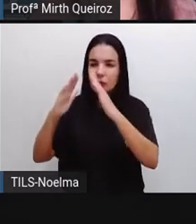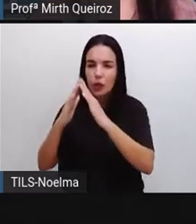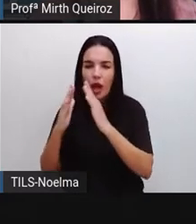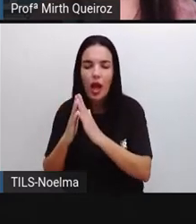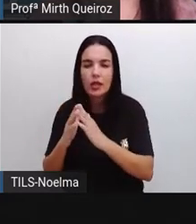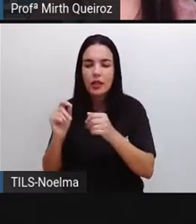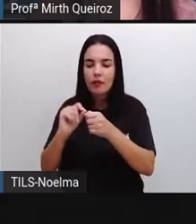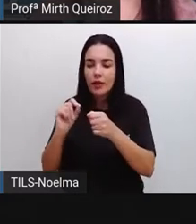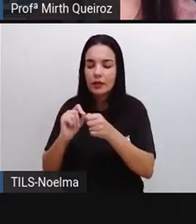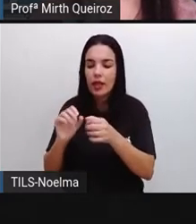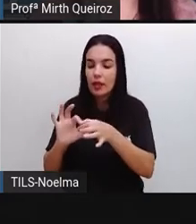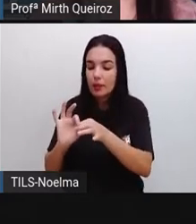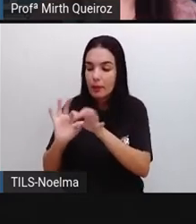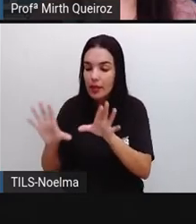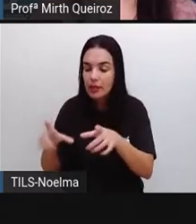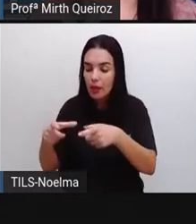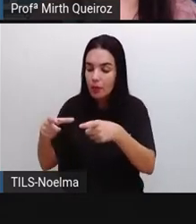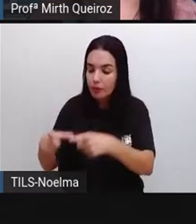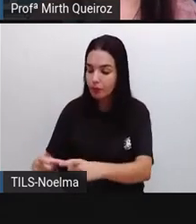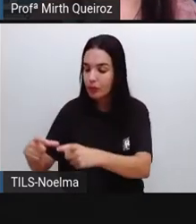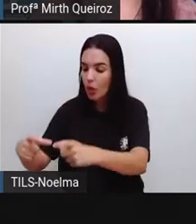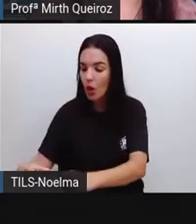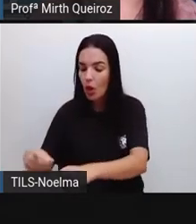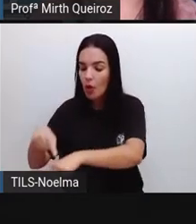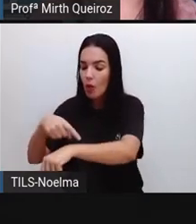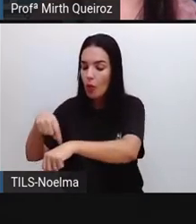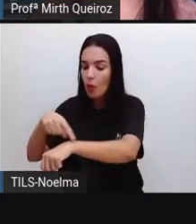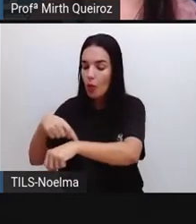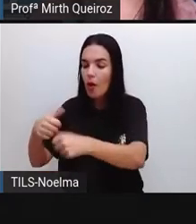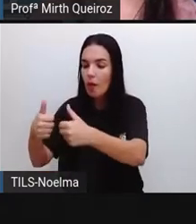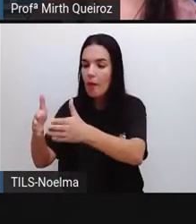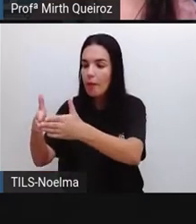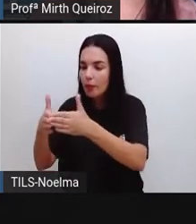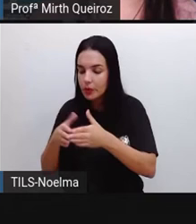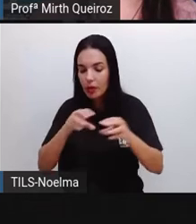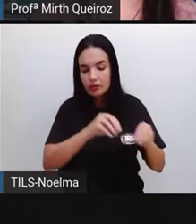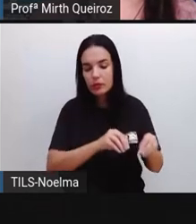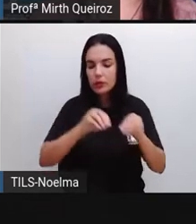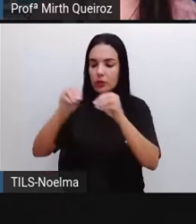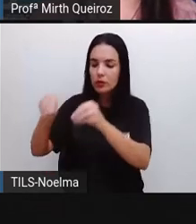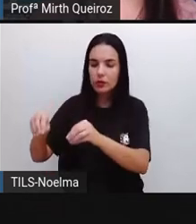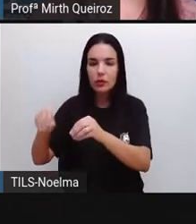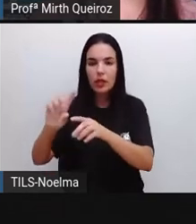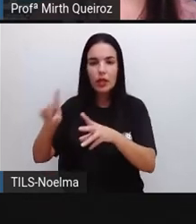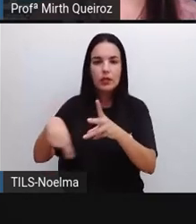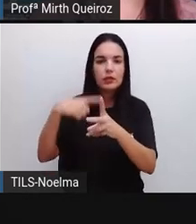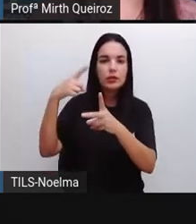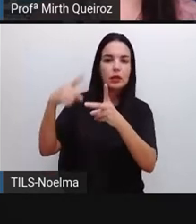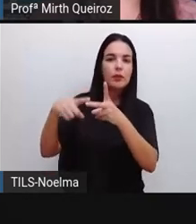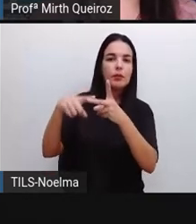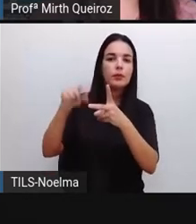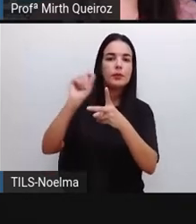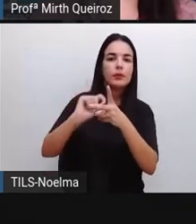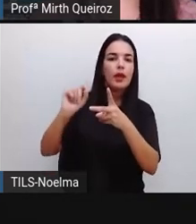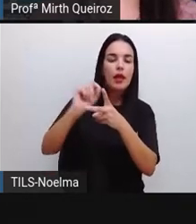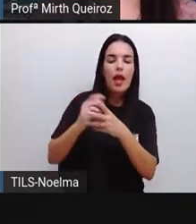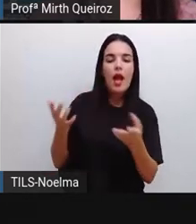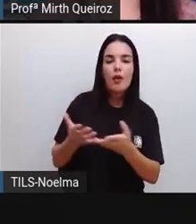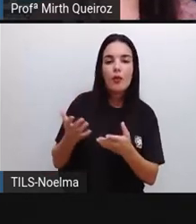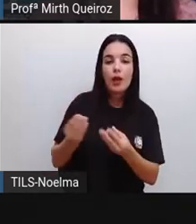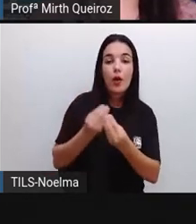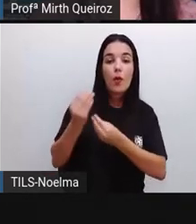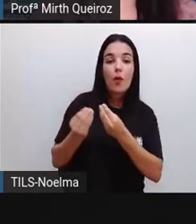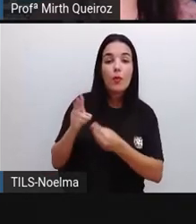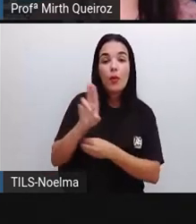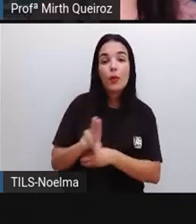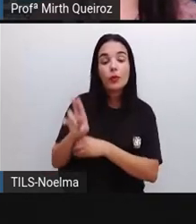que nós tenhamos a água potável, né? E aí, a gente vai para faixas de consumo de conta de água.